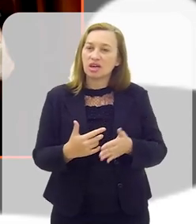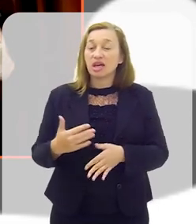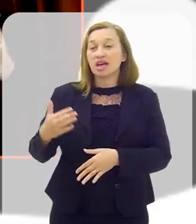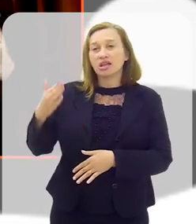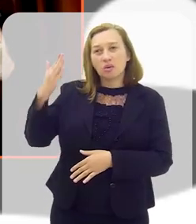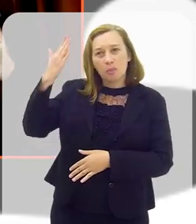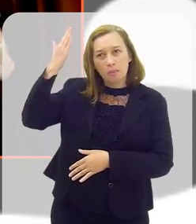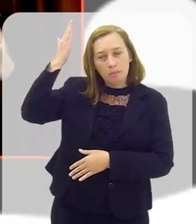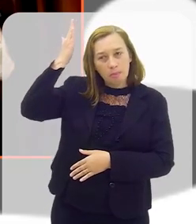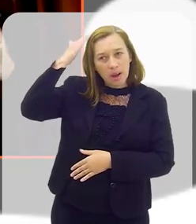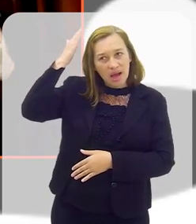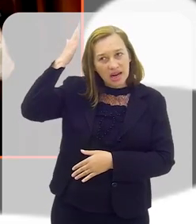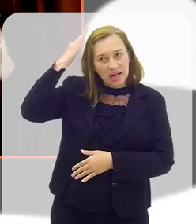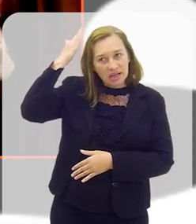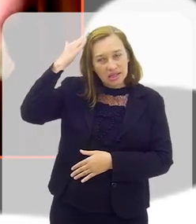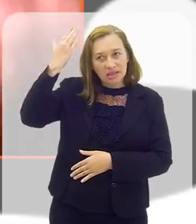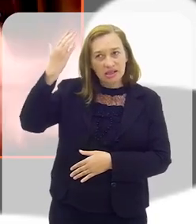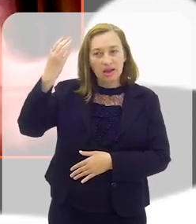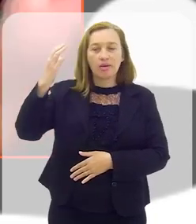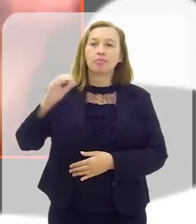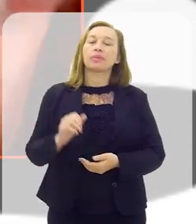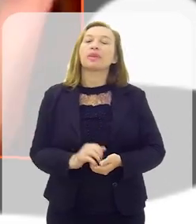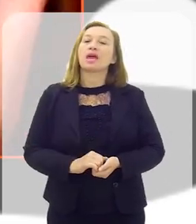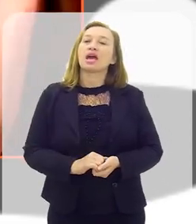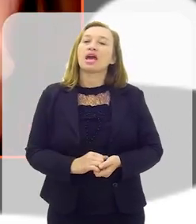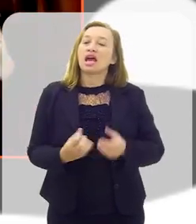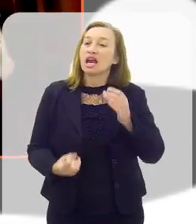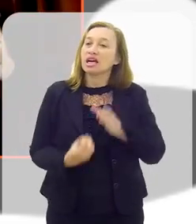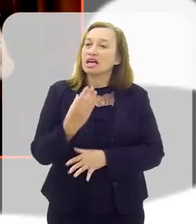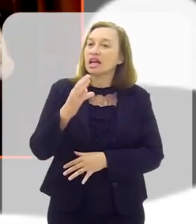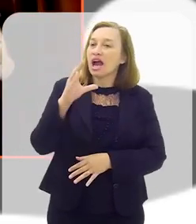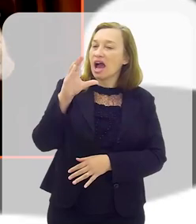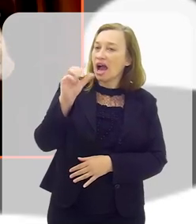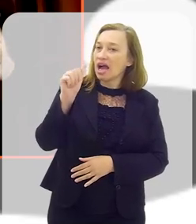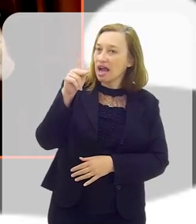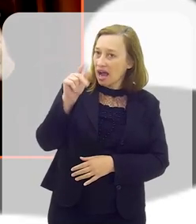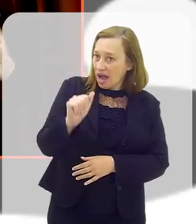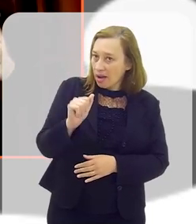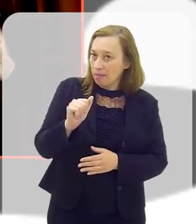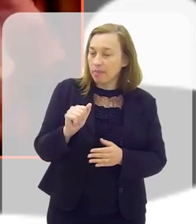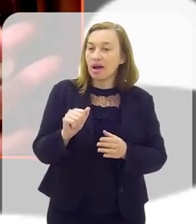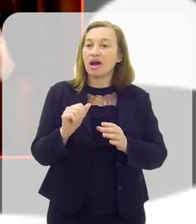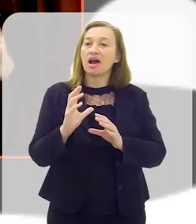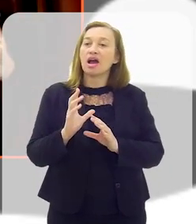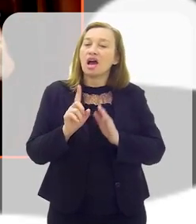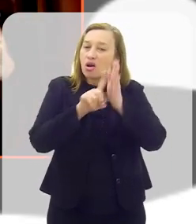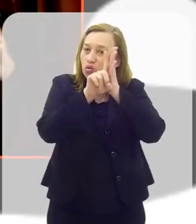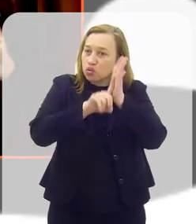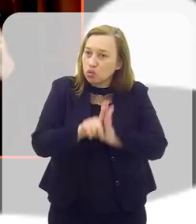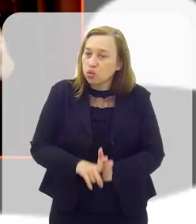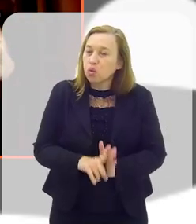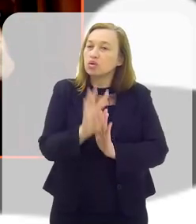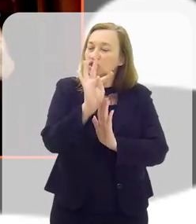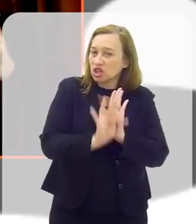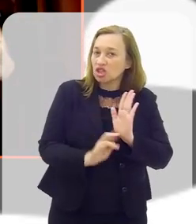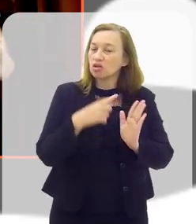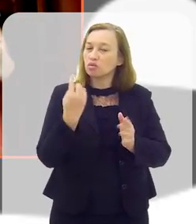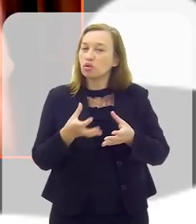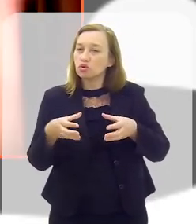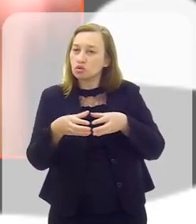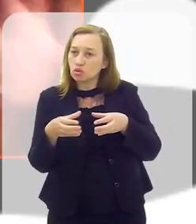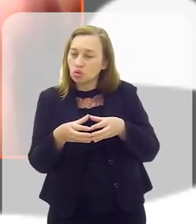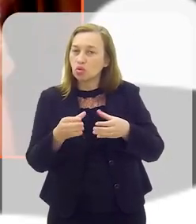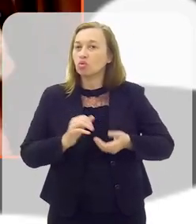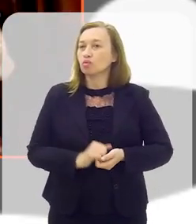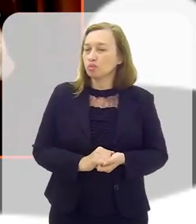Ela, na realidade, ela cria desde a capa, ela, na realidade, a revisão e o texto somos nós que fazemos, a nossa equipe. Mas